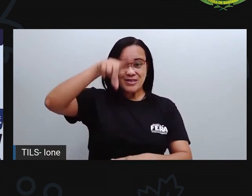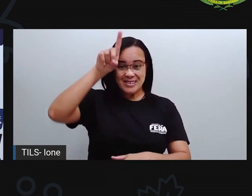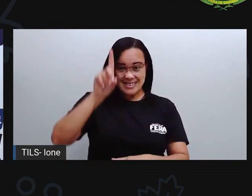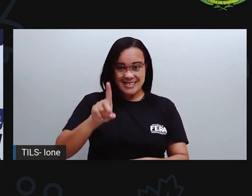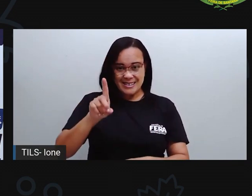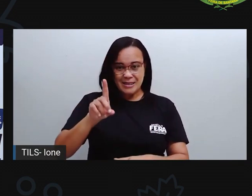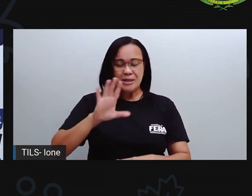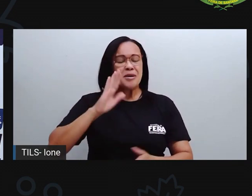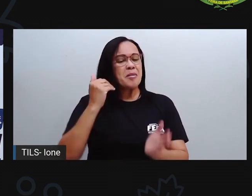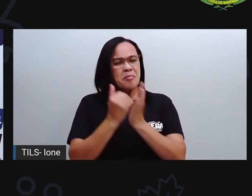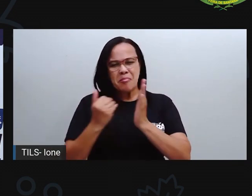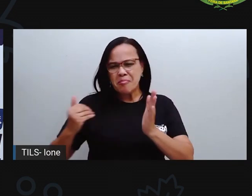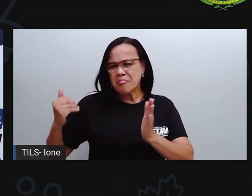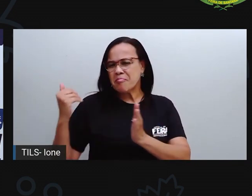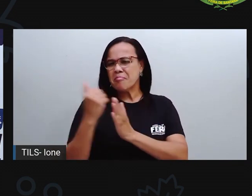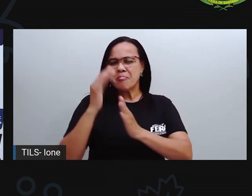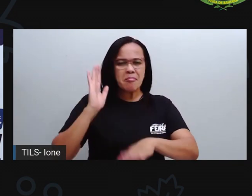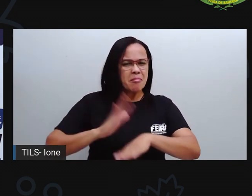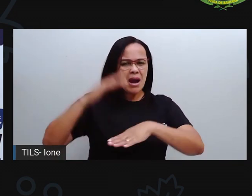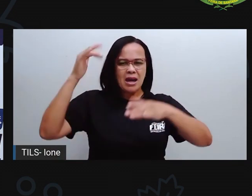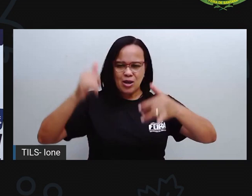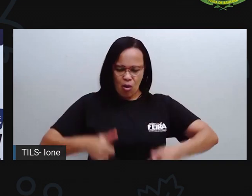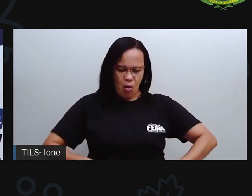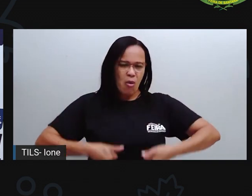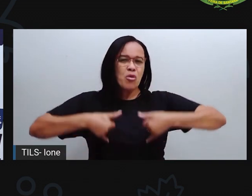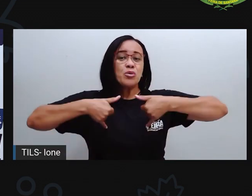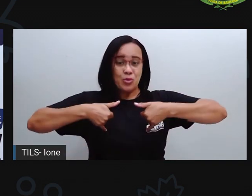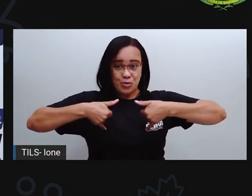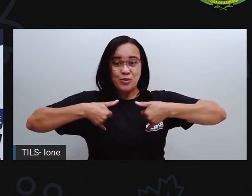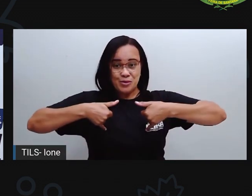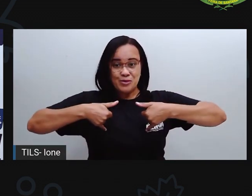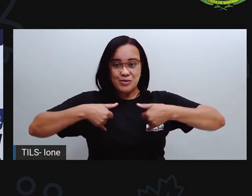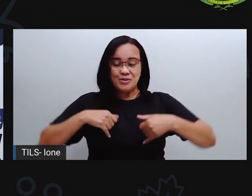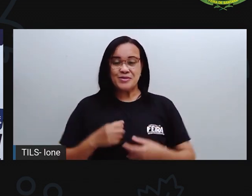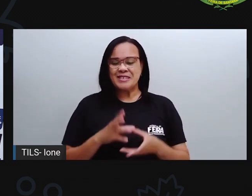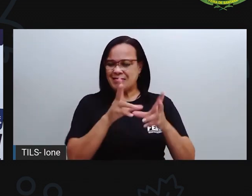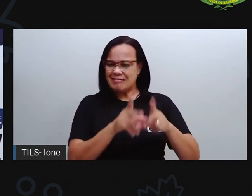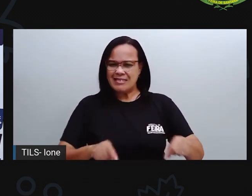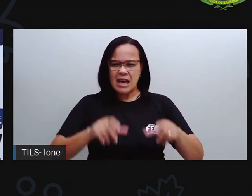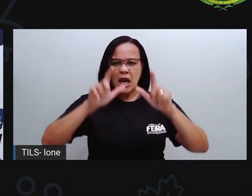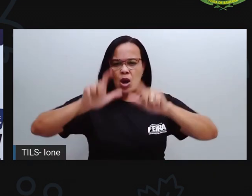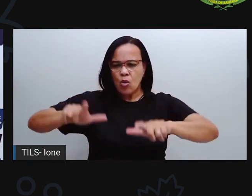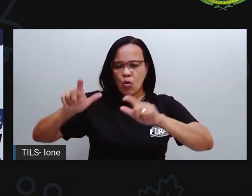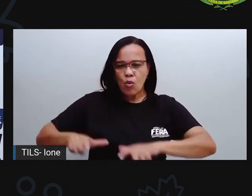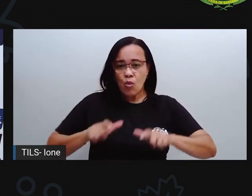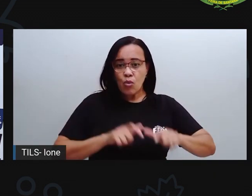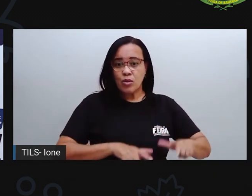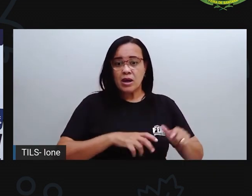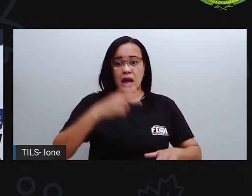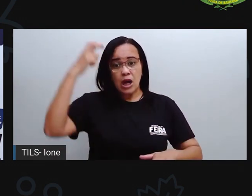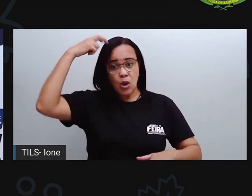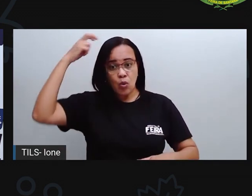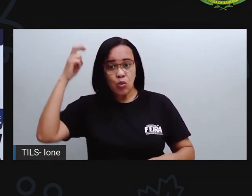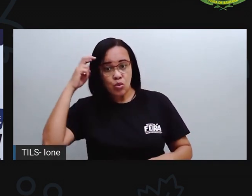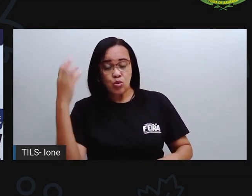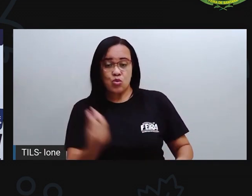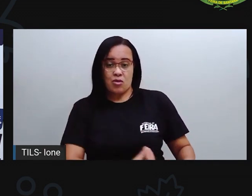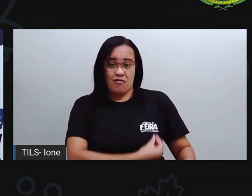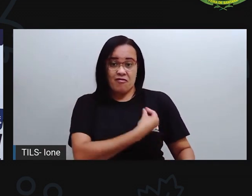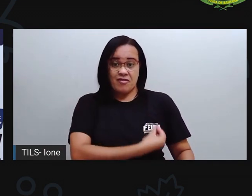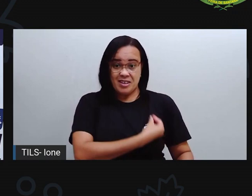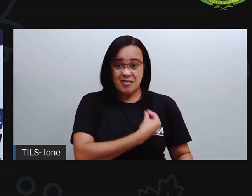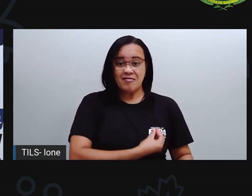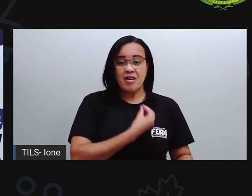orgulho tenho de ser. Terra de cultura viva. Chico Anísio, Gonzagão,